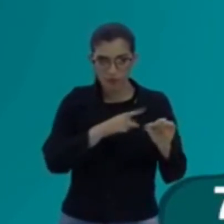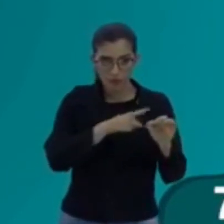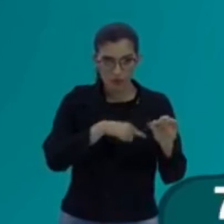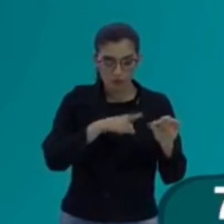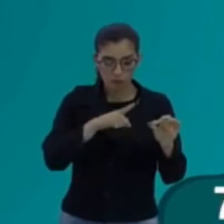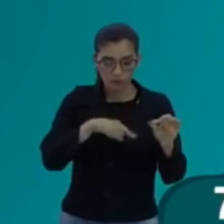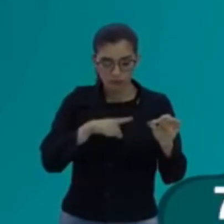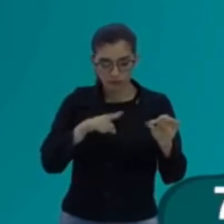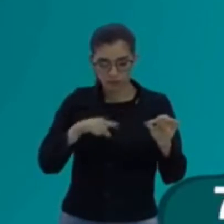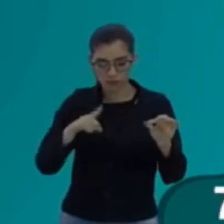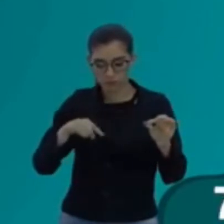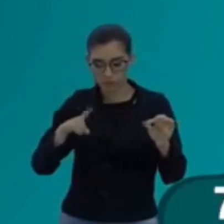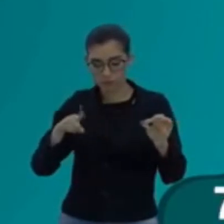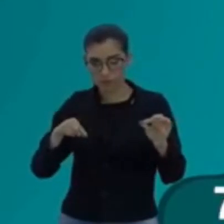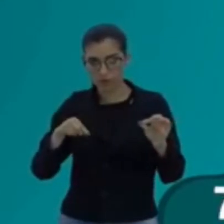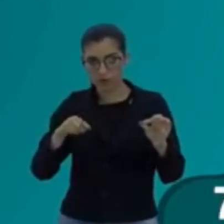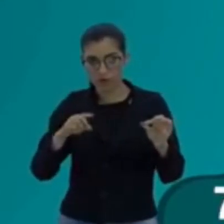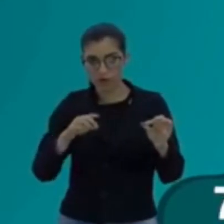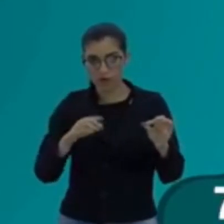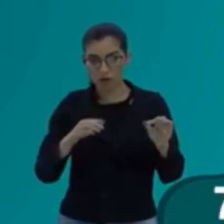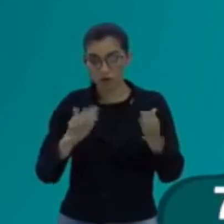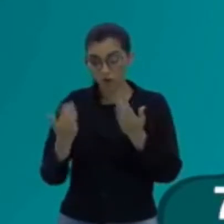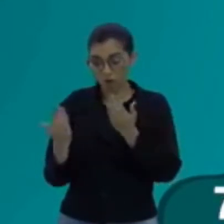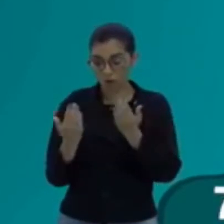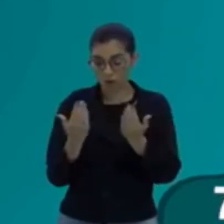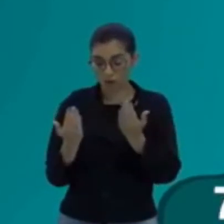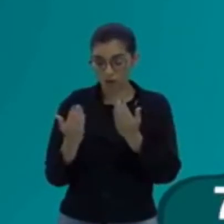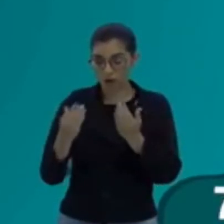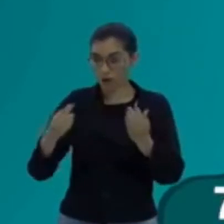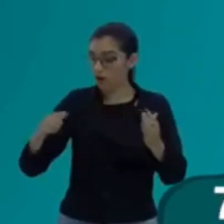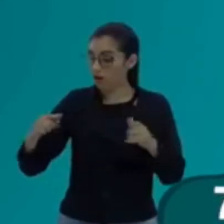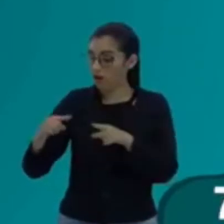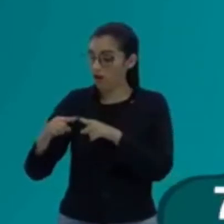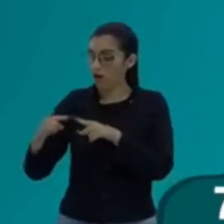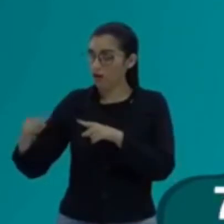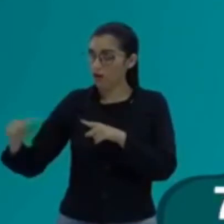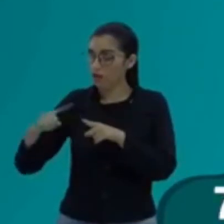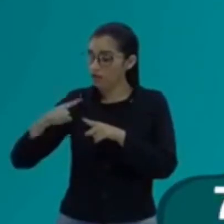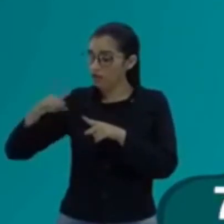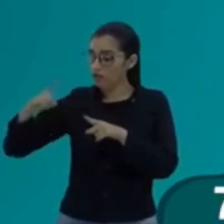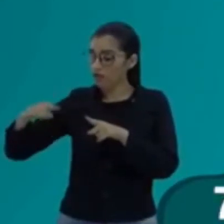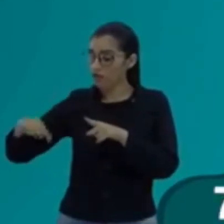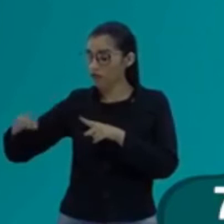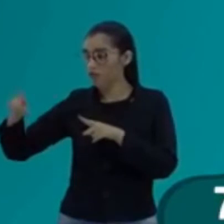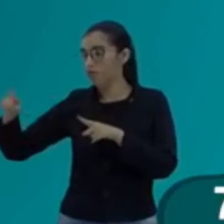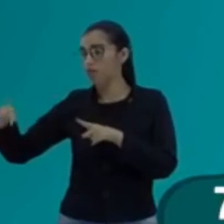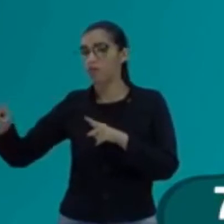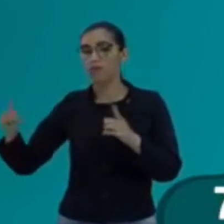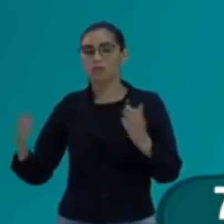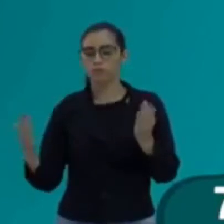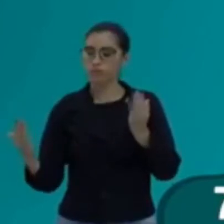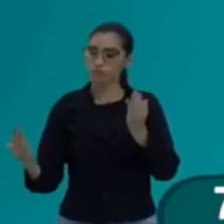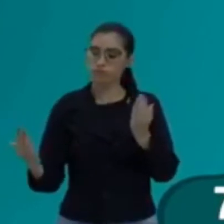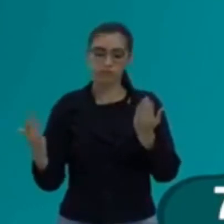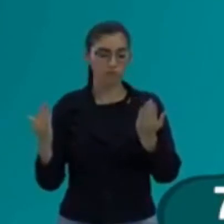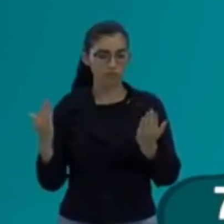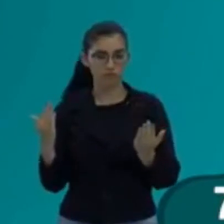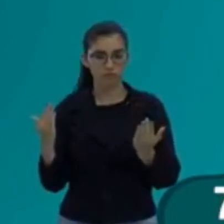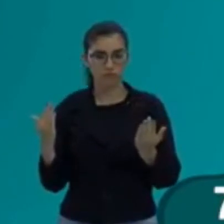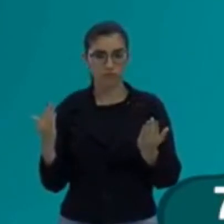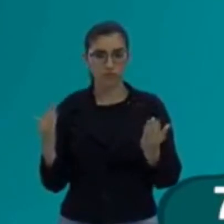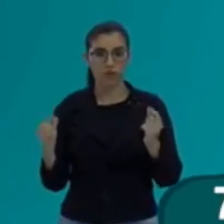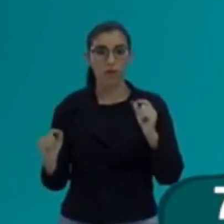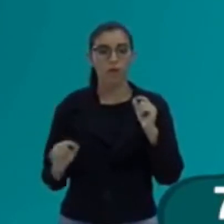segunda onda aqui. Ela possui algumas características diferentes, tá bom? A amplitude é diferente, mas eu quero que tu